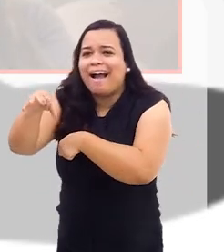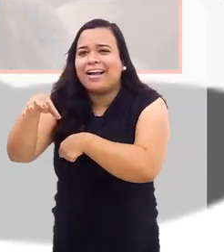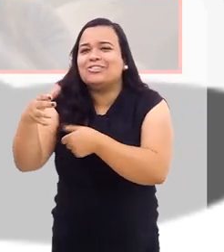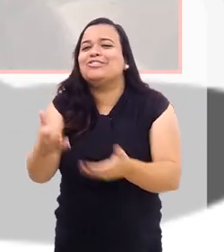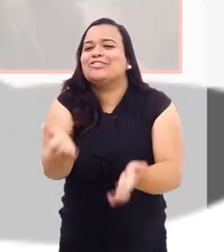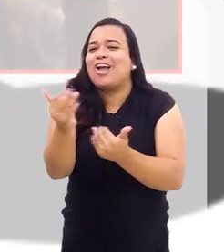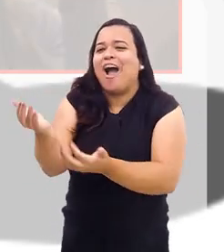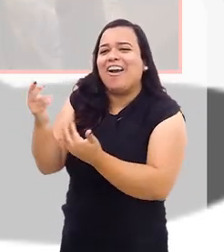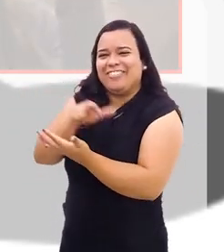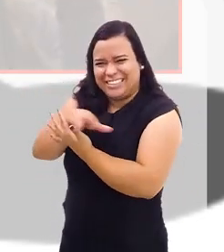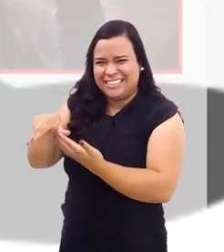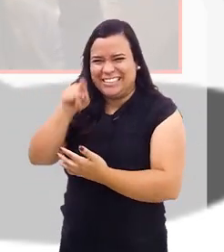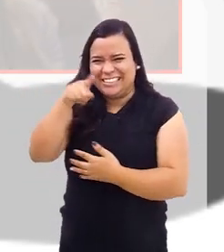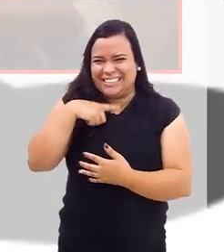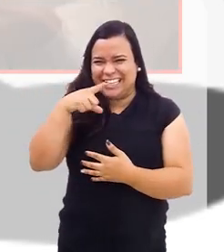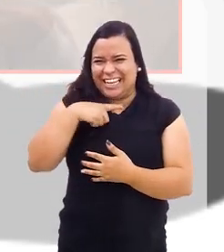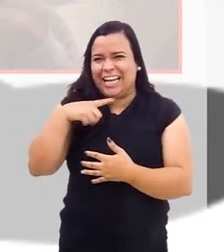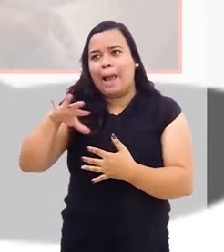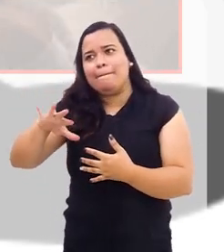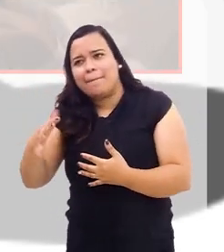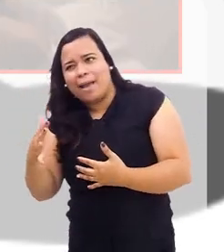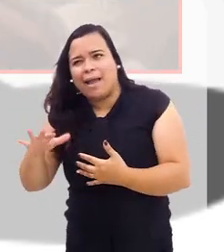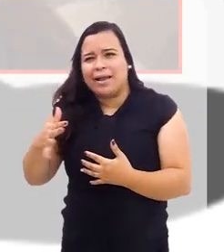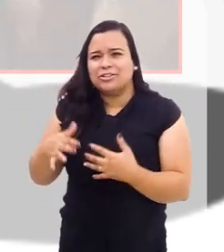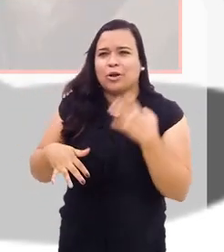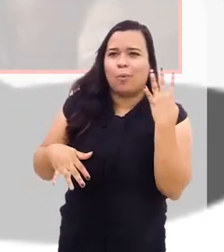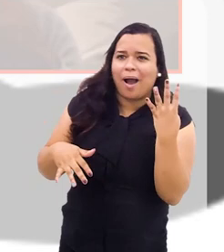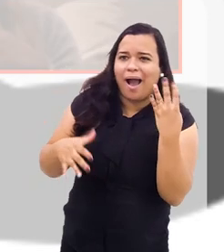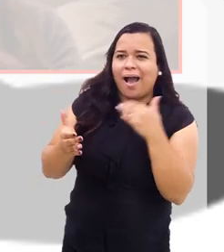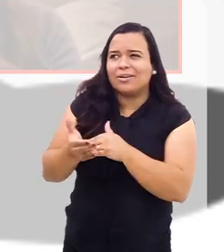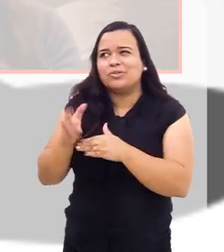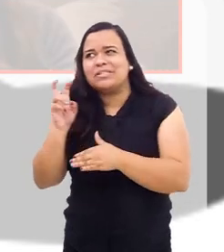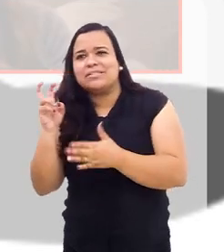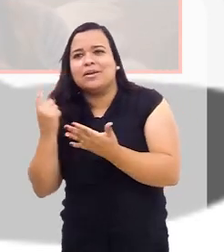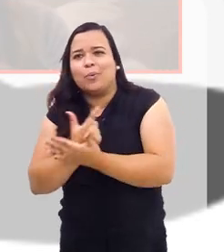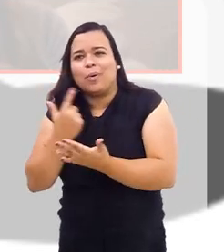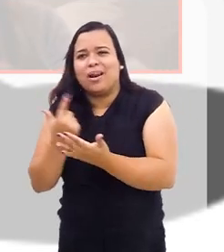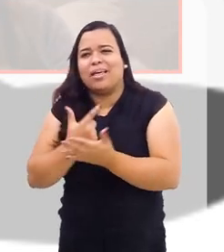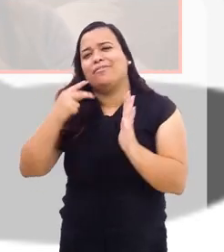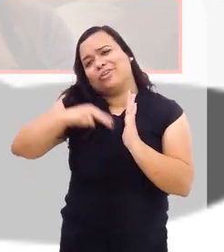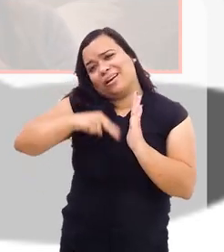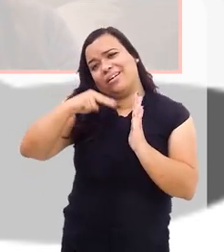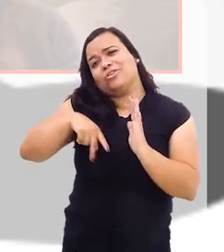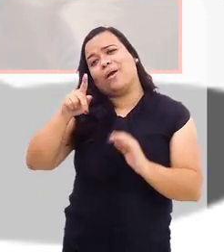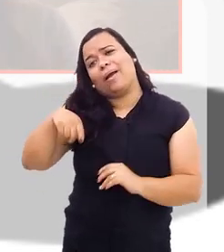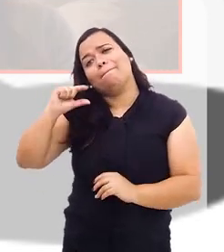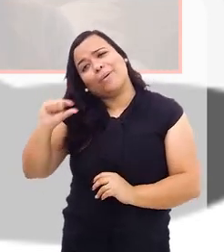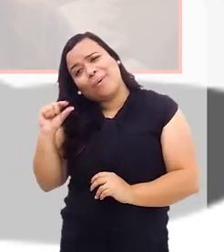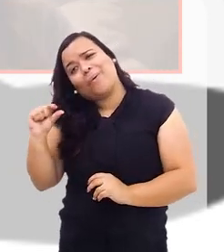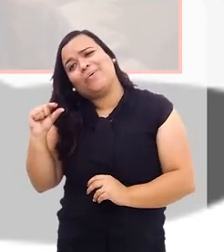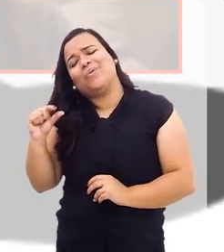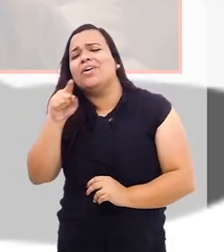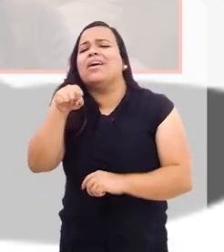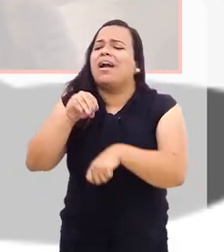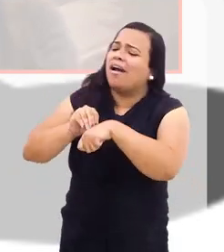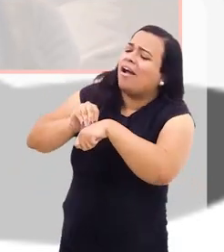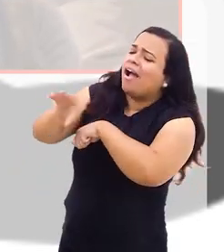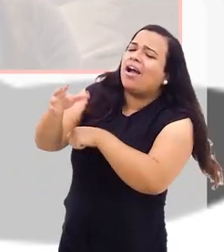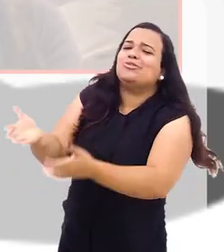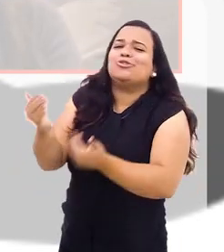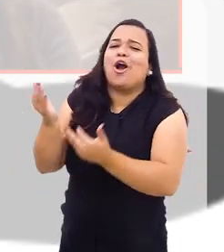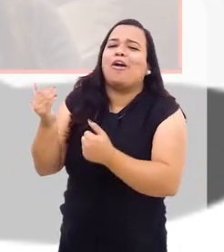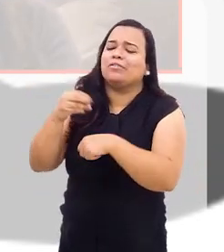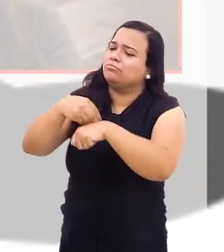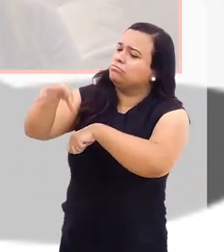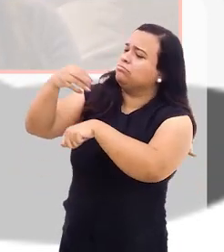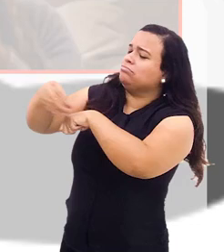garotada que você falou que a média é de 4 a 5 livros, né? De leitura aqui é muito baixa. Qual é o recado que